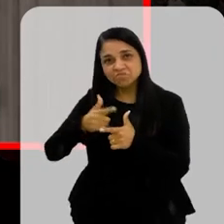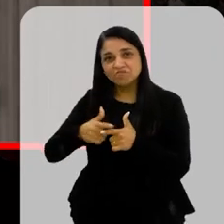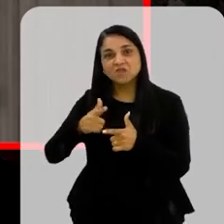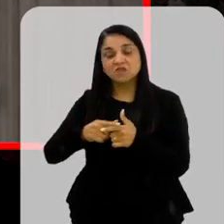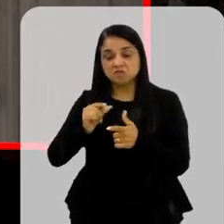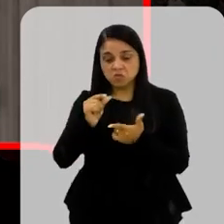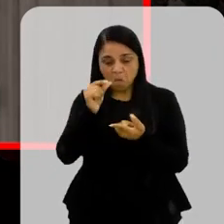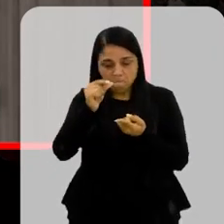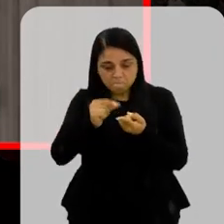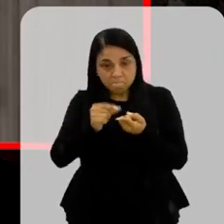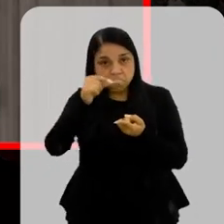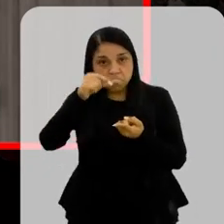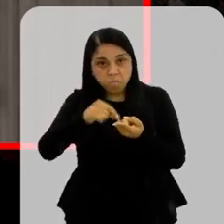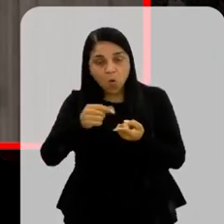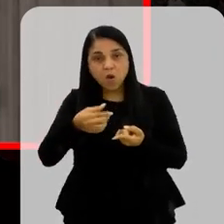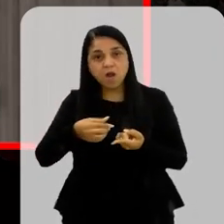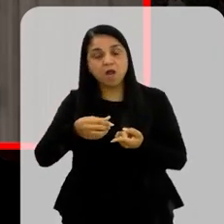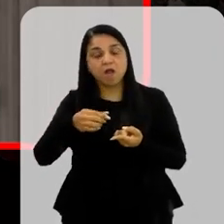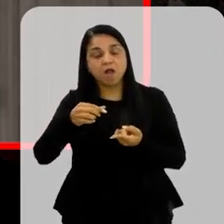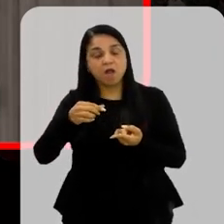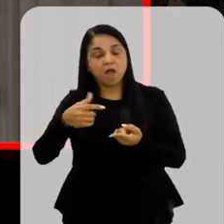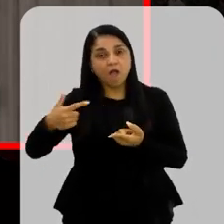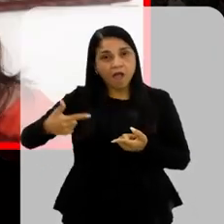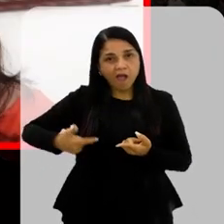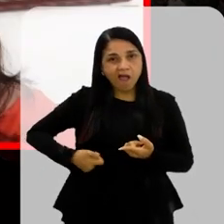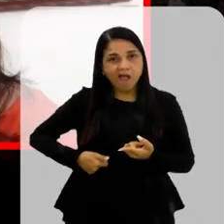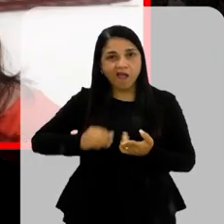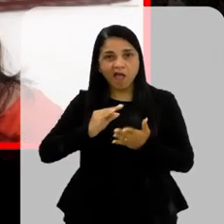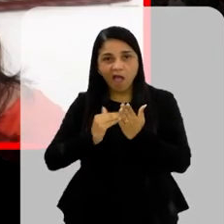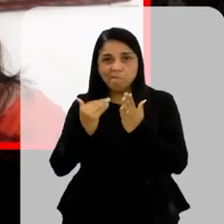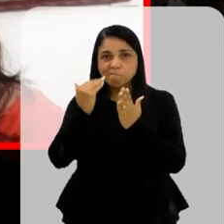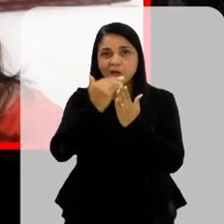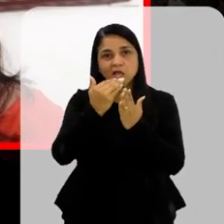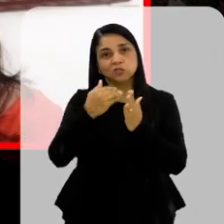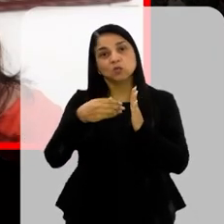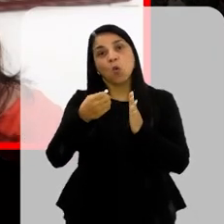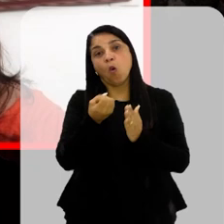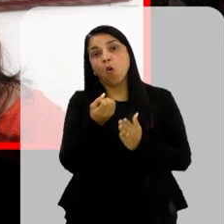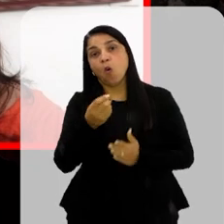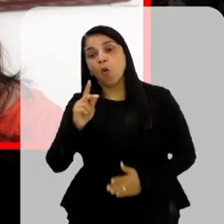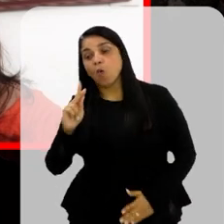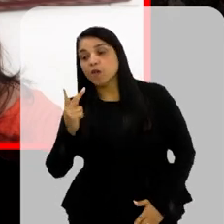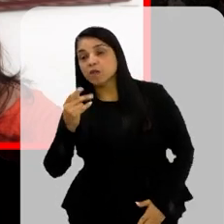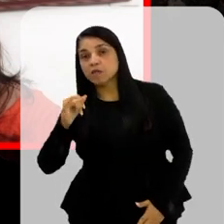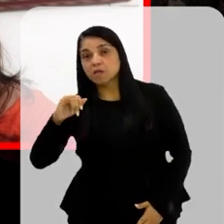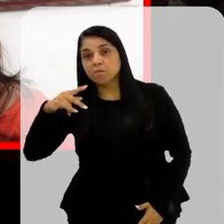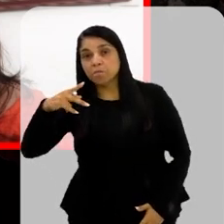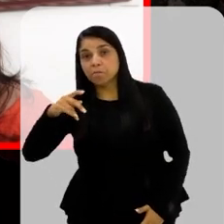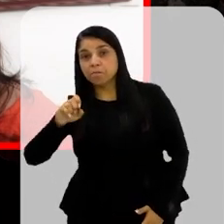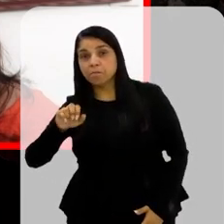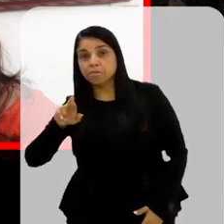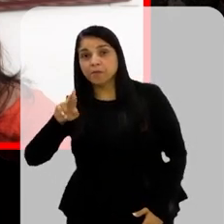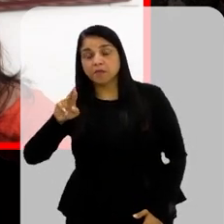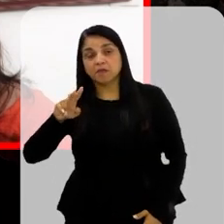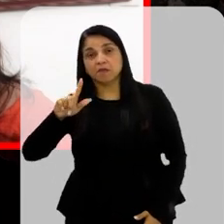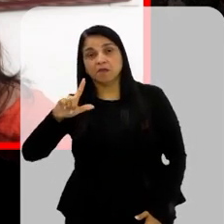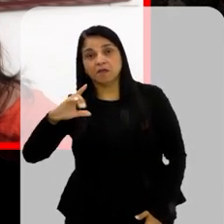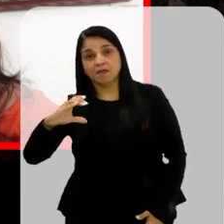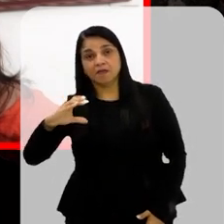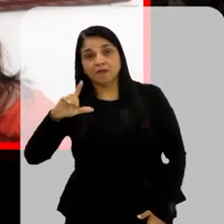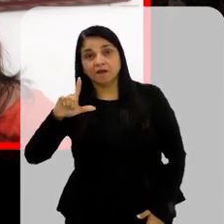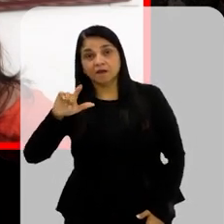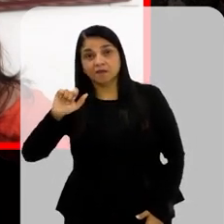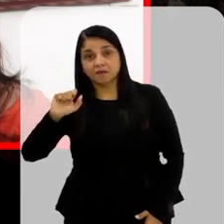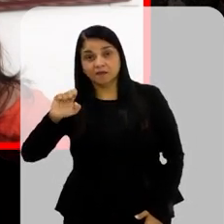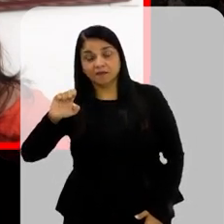dose A mais Uma dose A menos Do remédio Pode levar A uma hipo Uma hiper Glicemia É que ambos